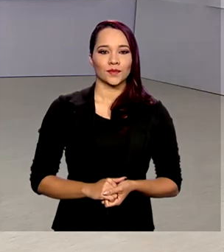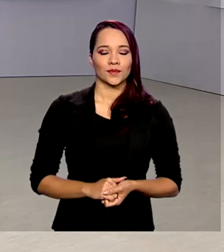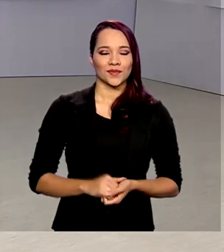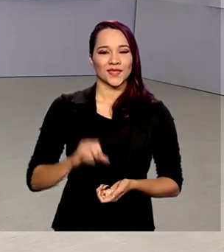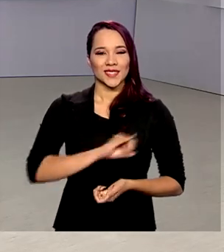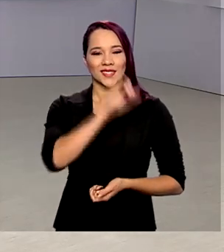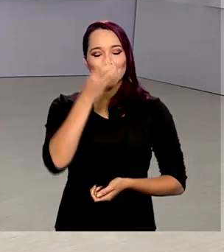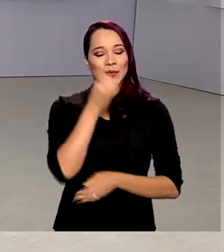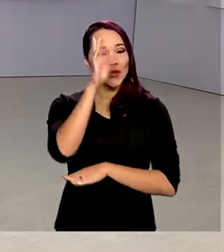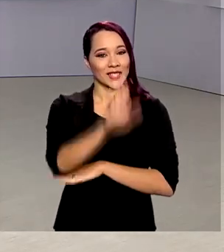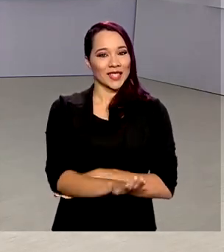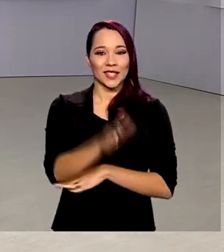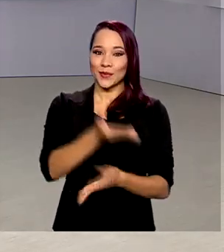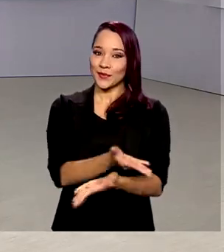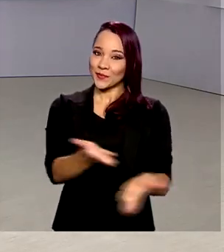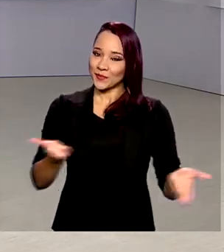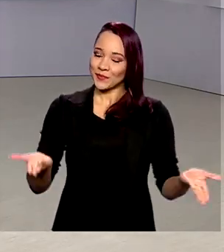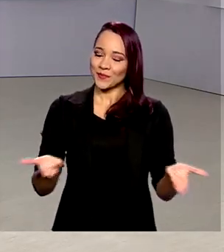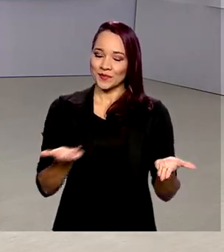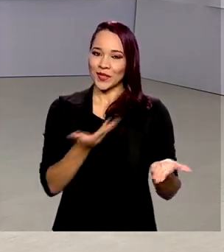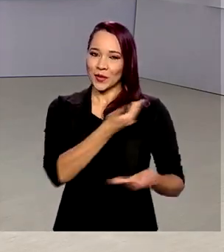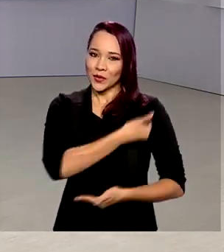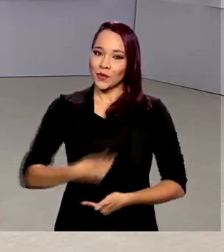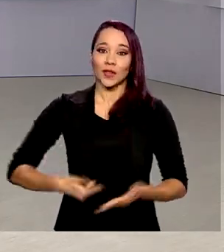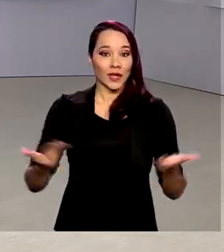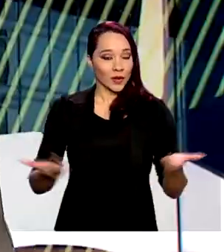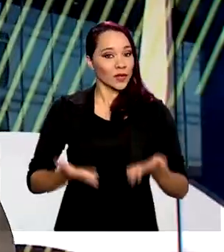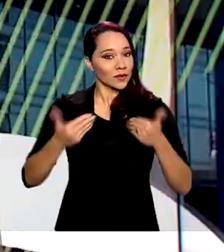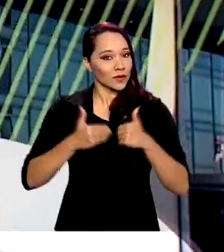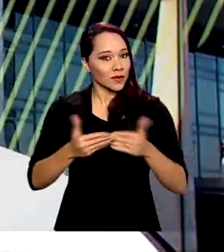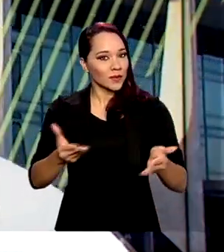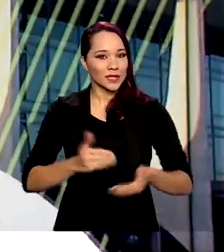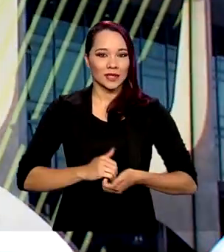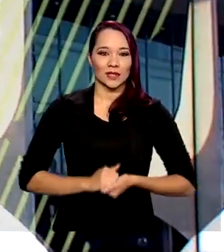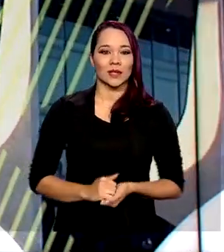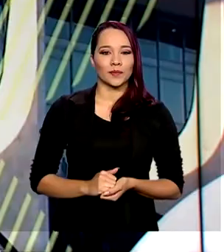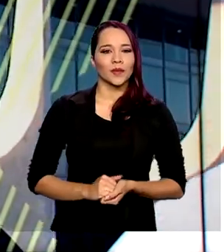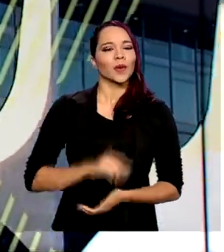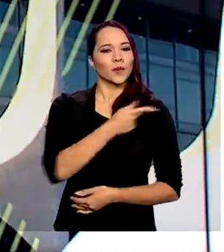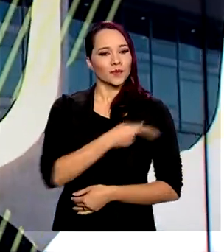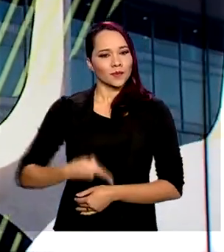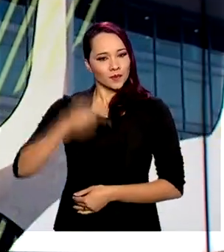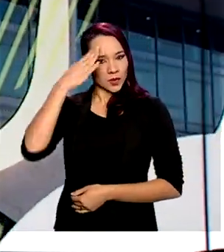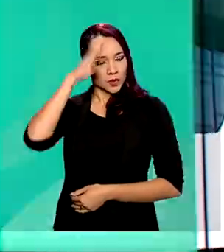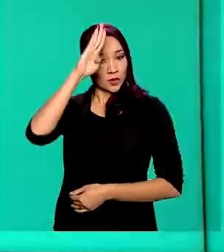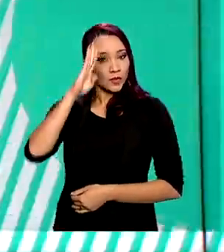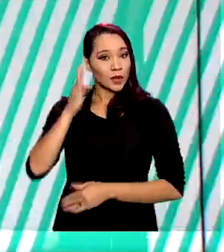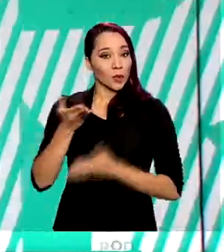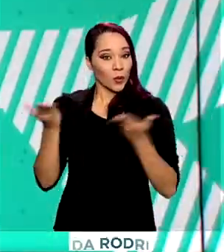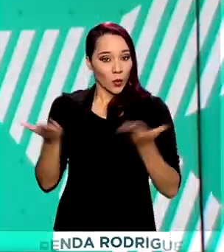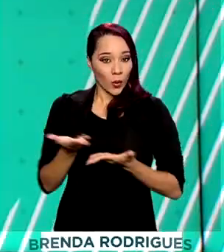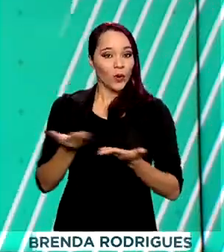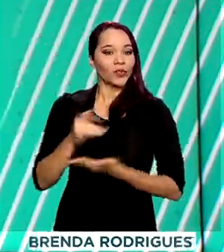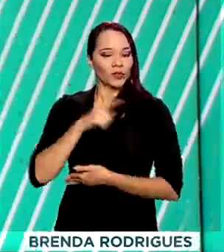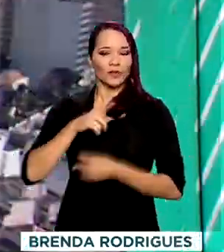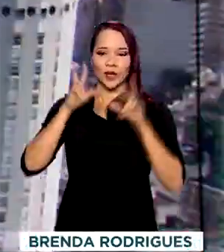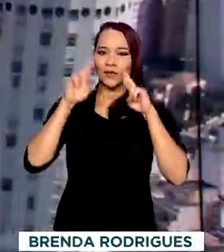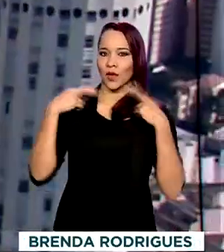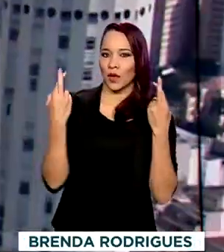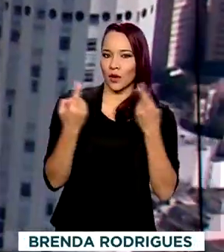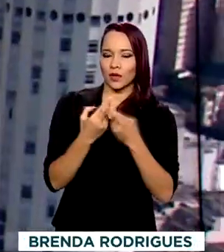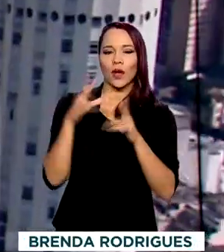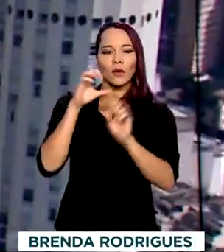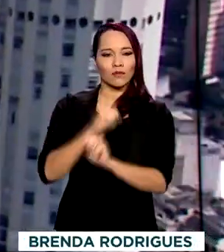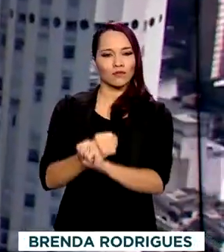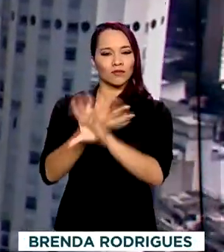Olá, boa tarde para você. O governo agora já está no ar. O presidente Jair Bolsonaro participou hoje de uma reunião